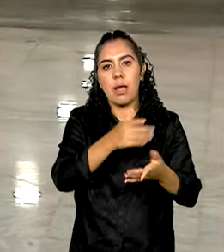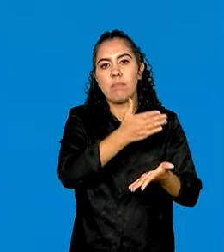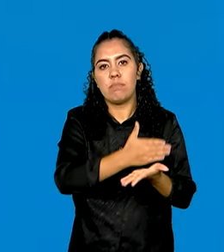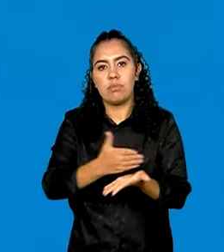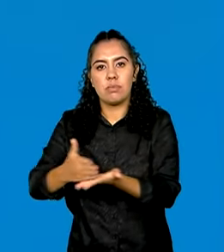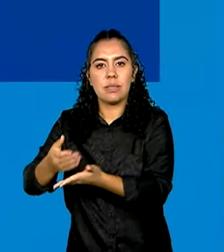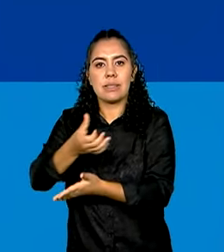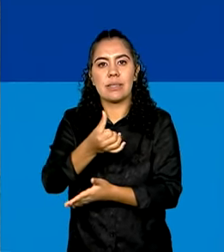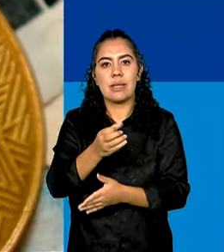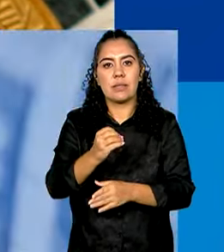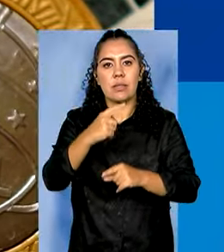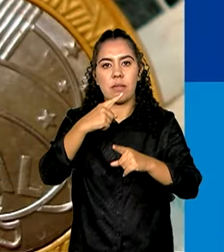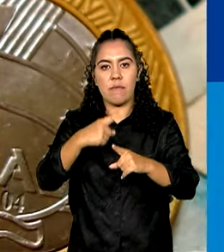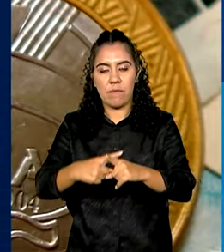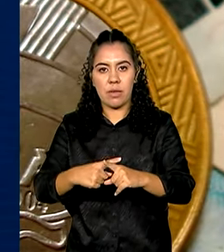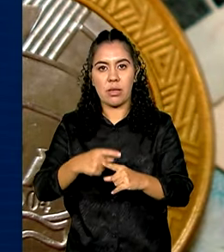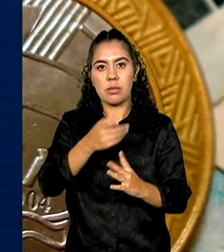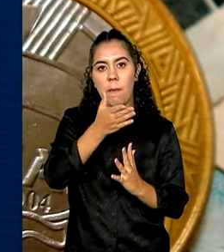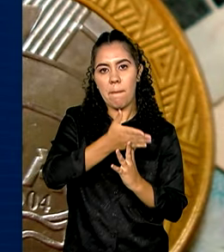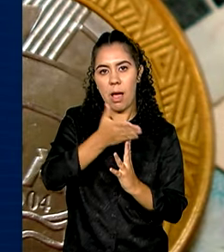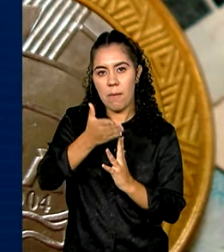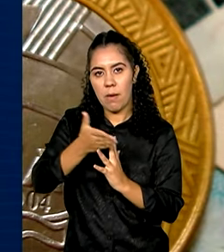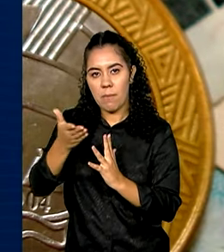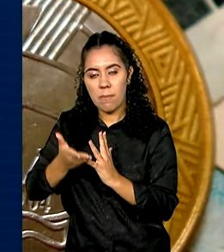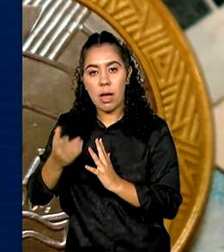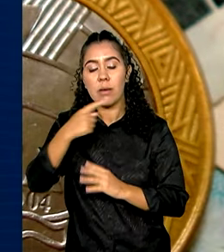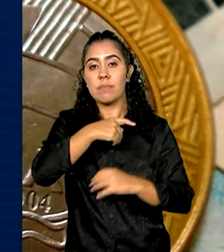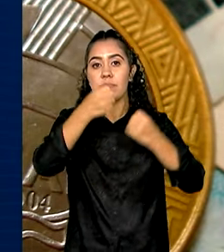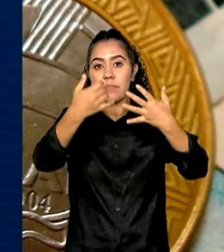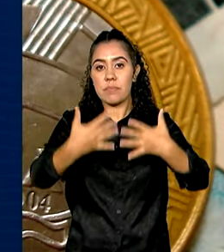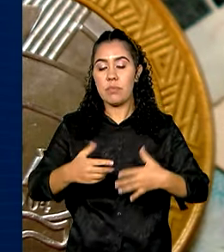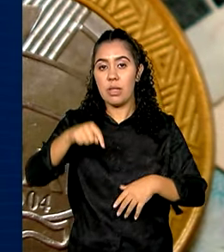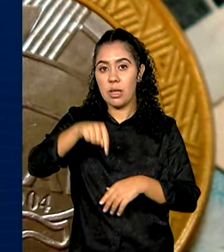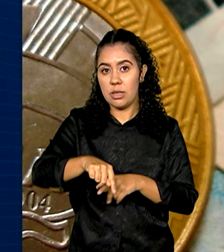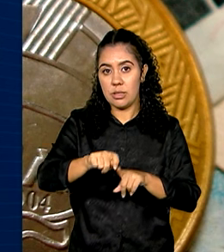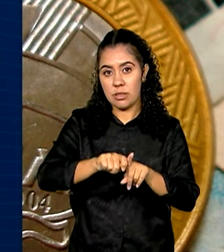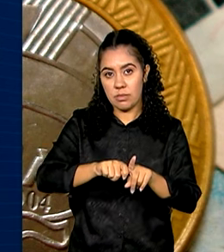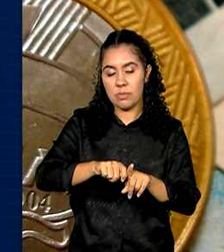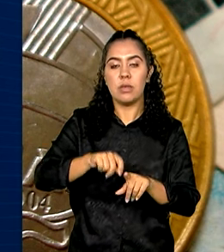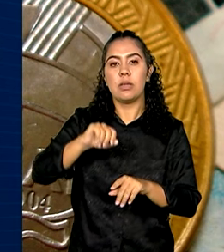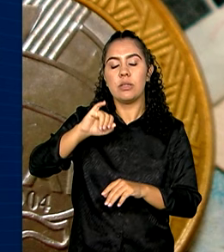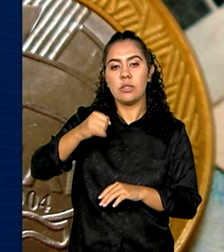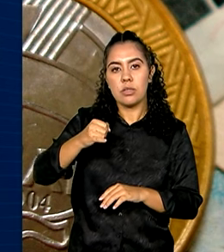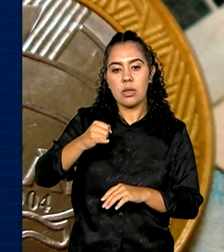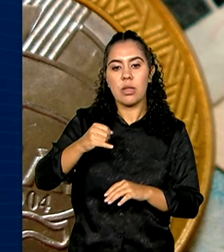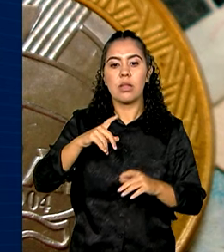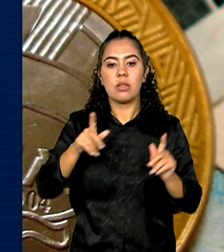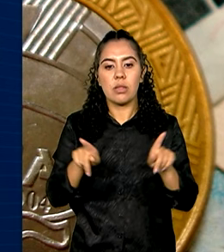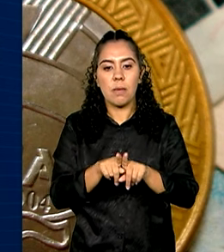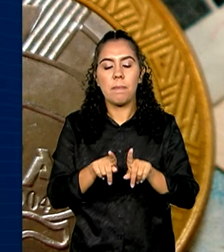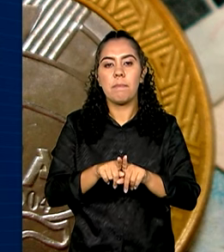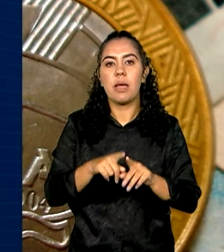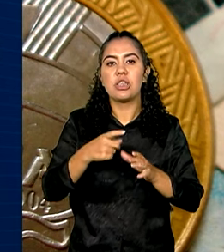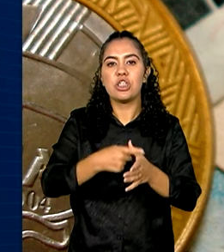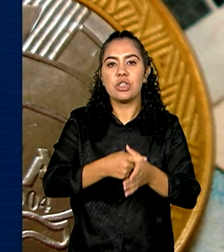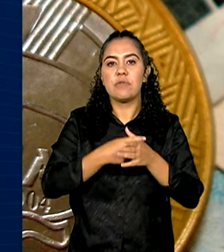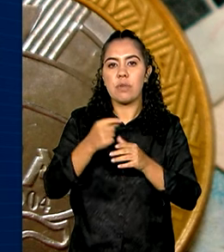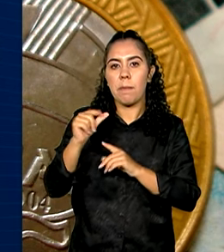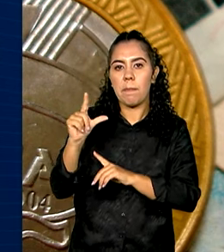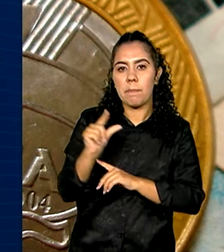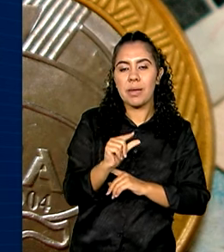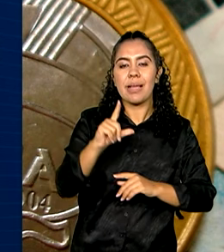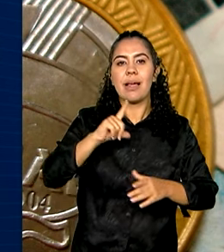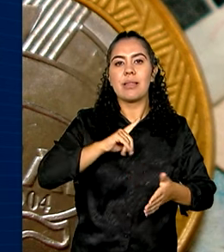restante. Em janeiro deste ano, algumas regras foram alteradas para beneficiar dívidas menores de inscritos no Cade Único.